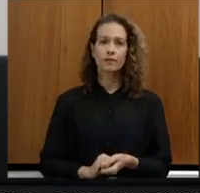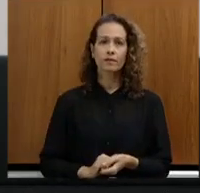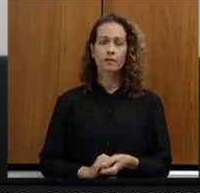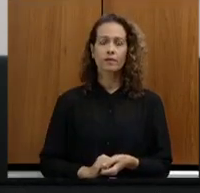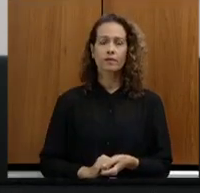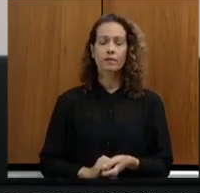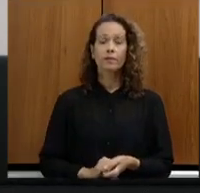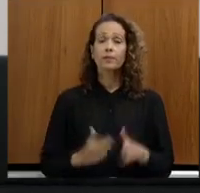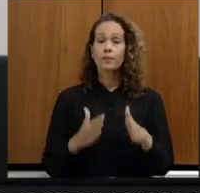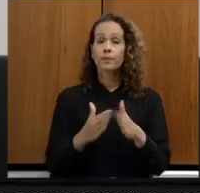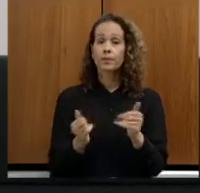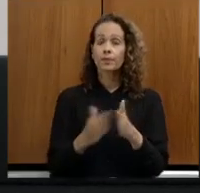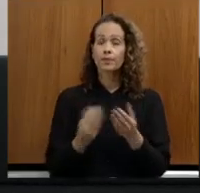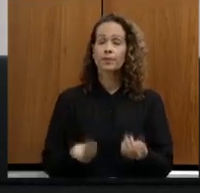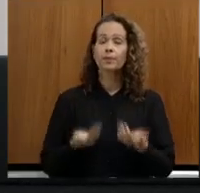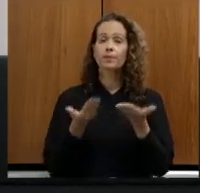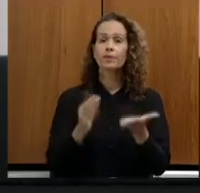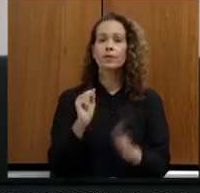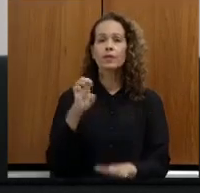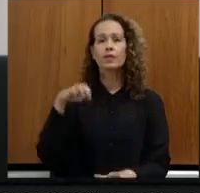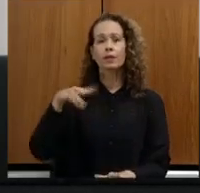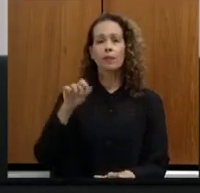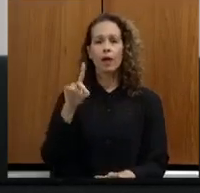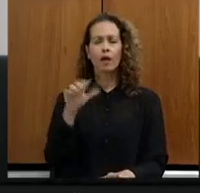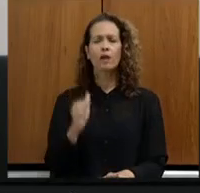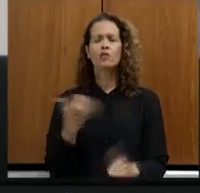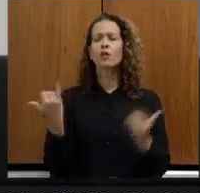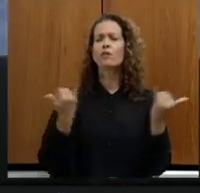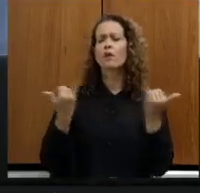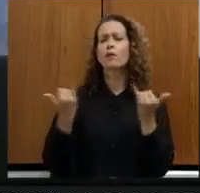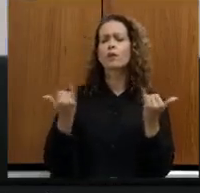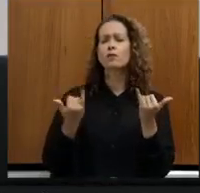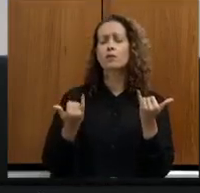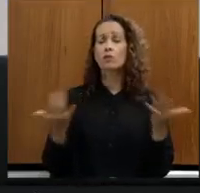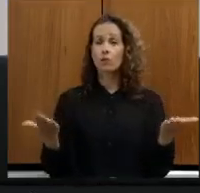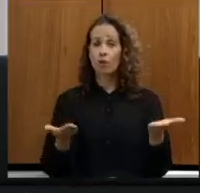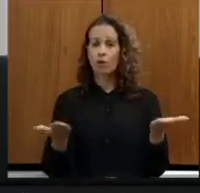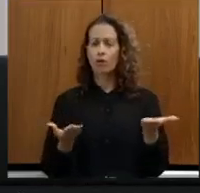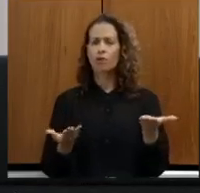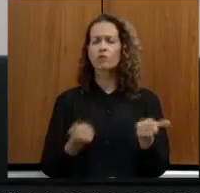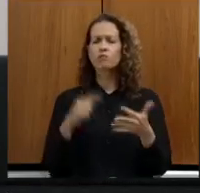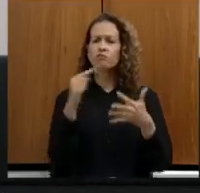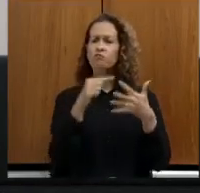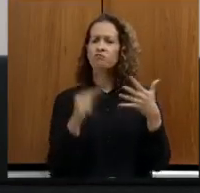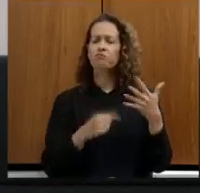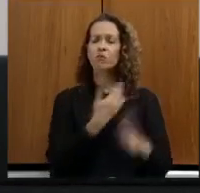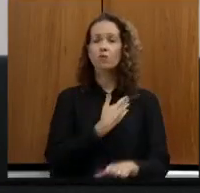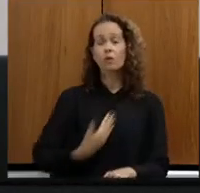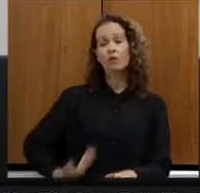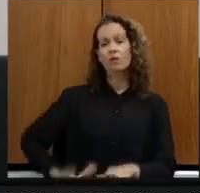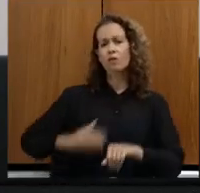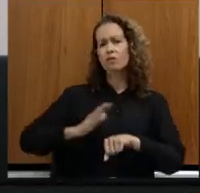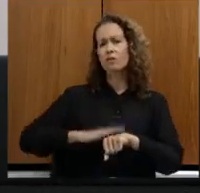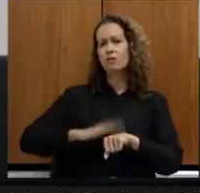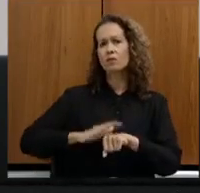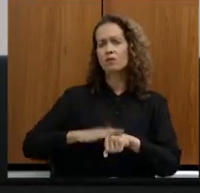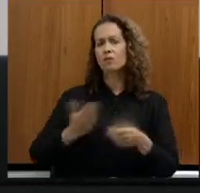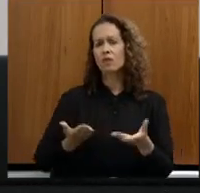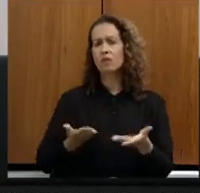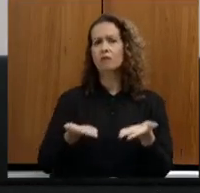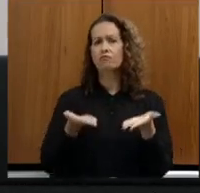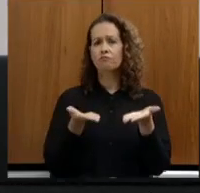requer que seja encaminhada a SEMAD pedidos de informações detalhadas sobre quais são as medidas que o governo do Estado adotou para a orientação